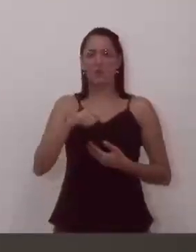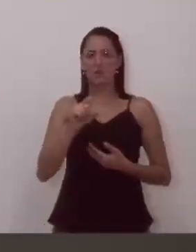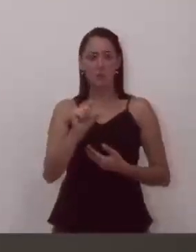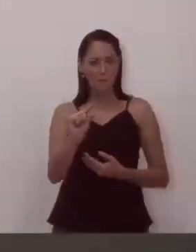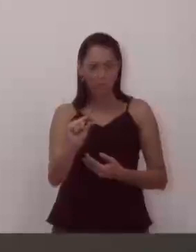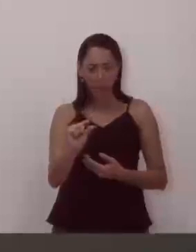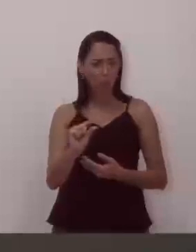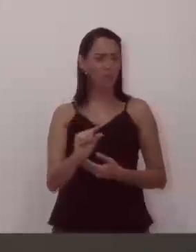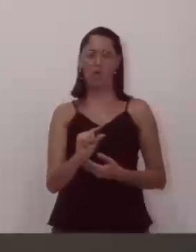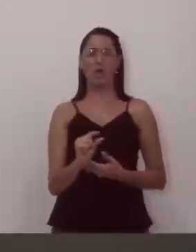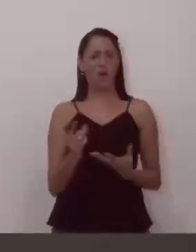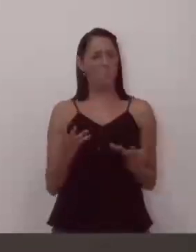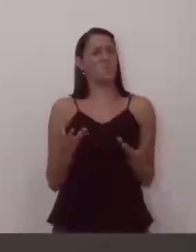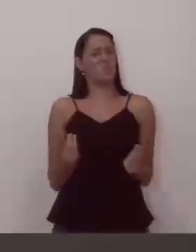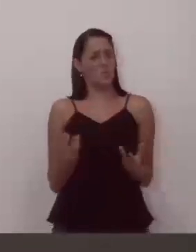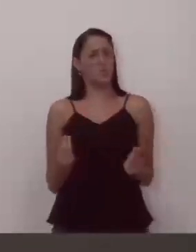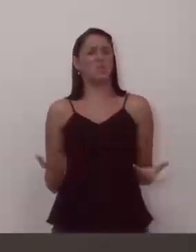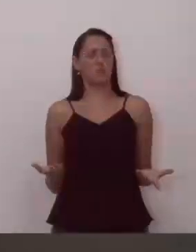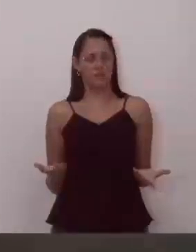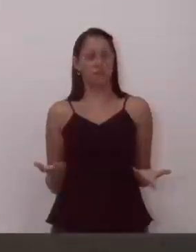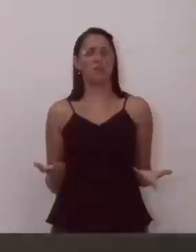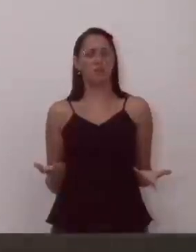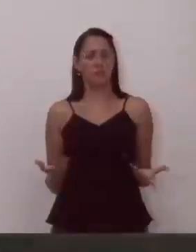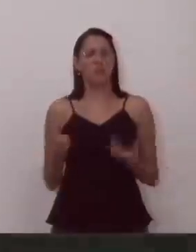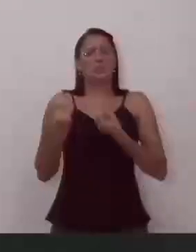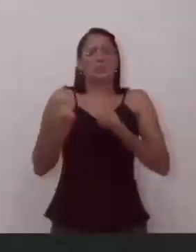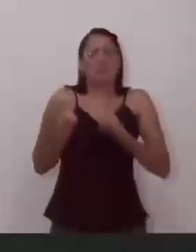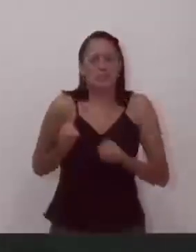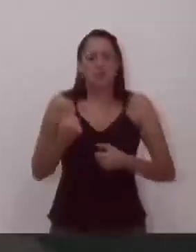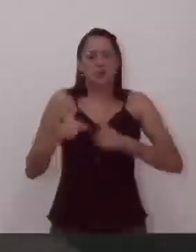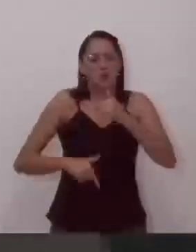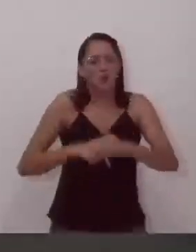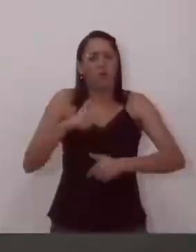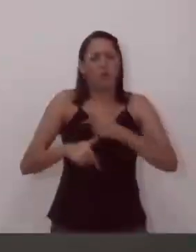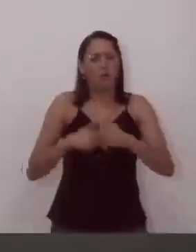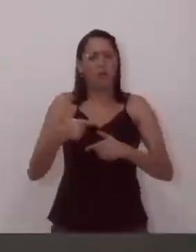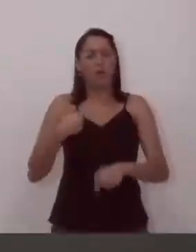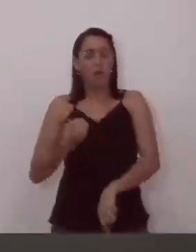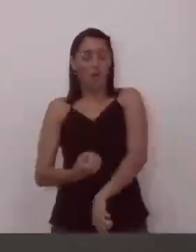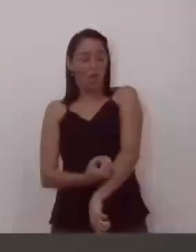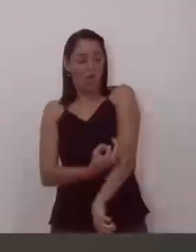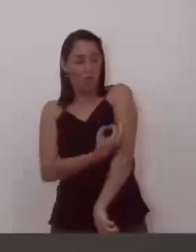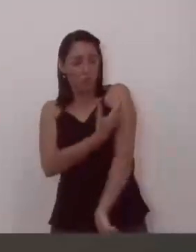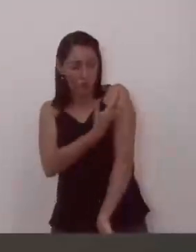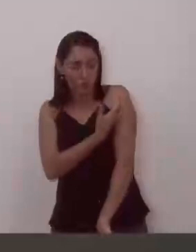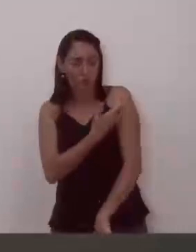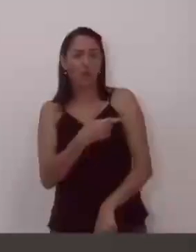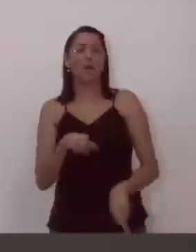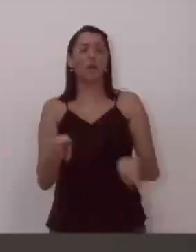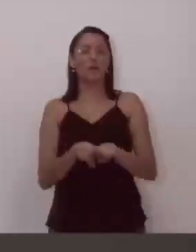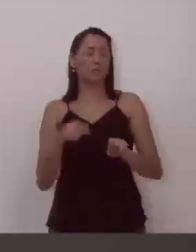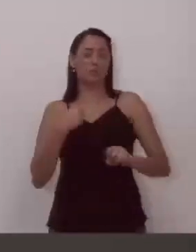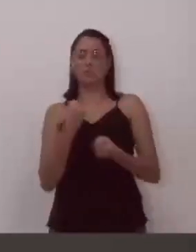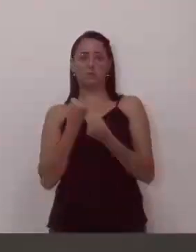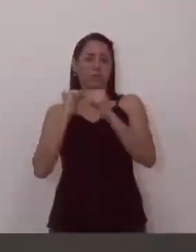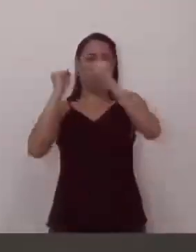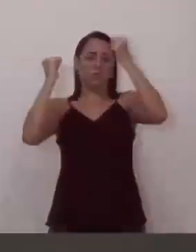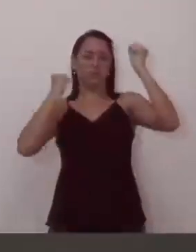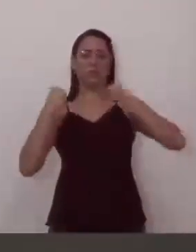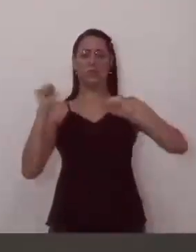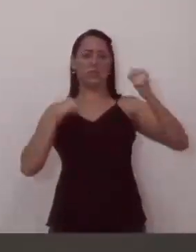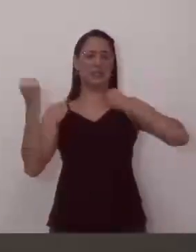é pouco, não. É muito. Isso gera uma sobrecarga emocional, inclusive estresse, para as